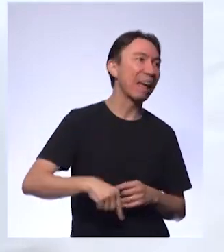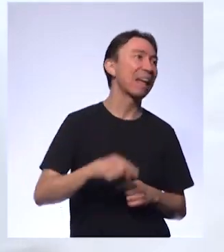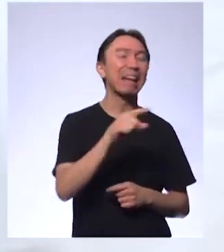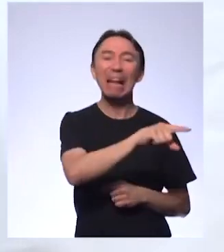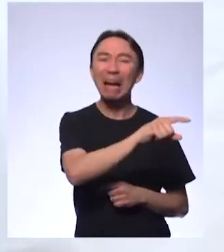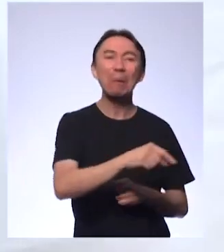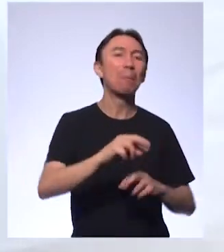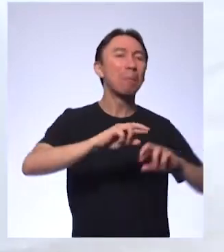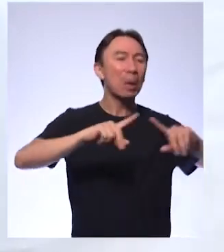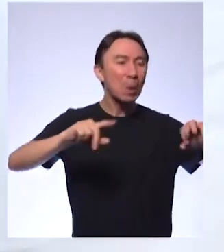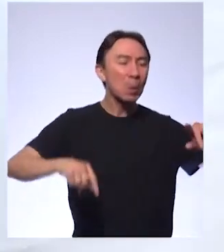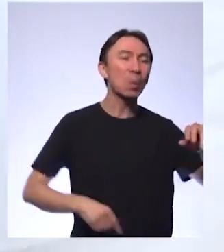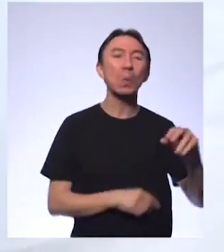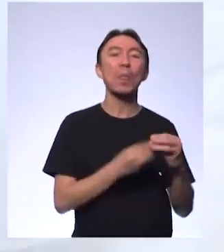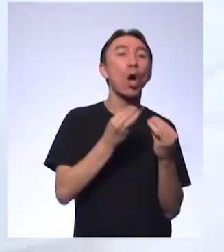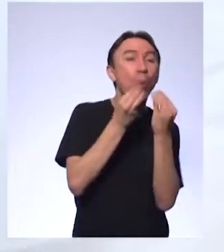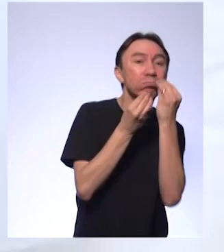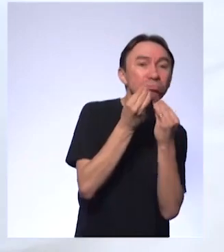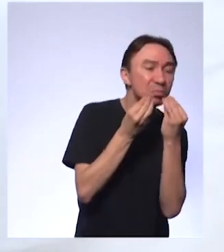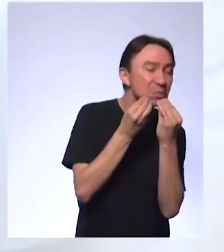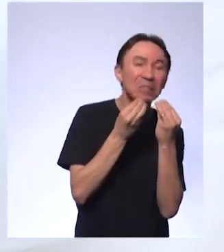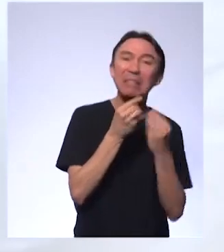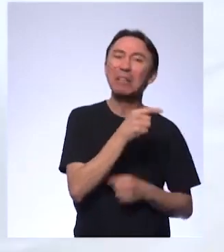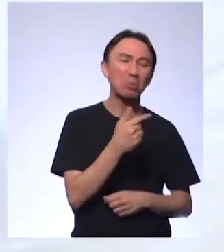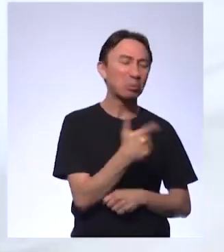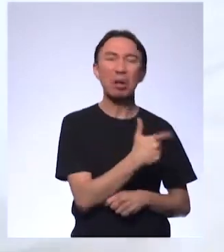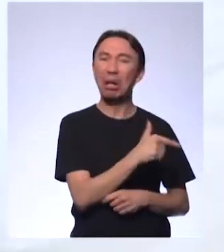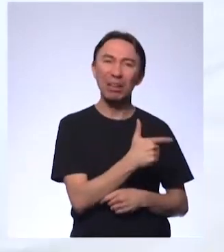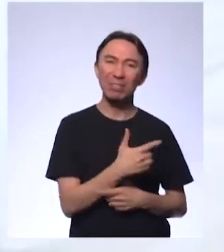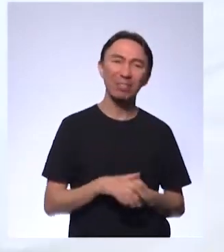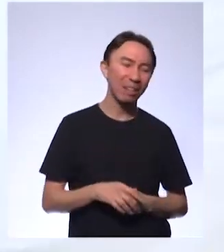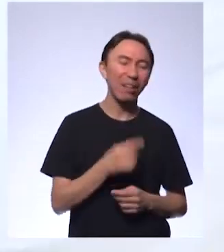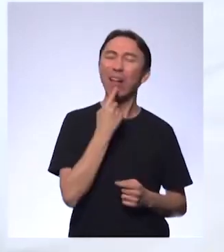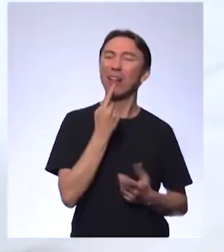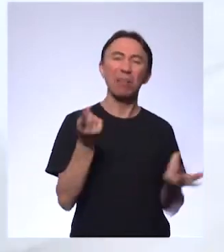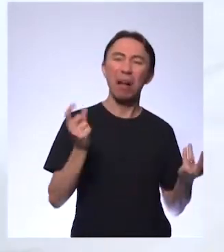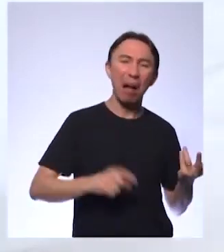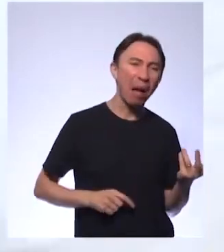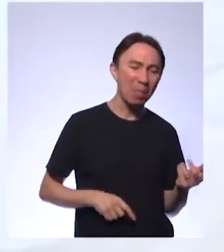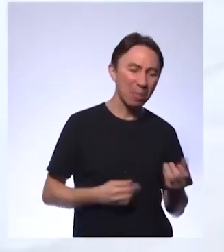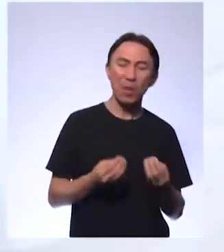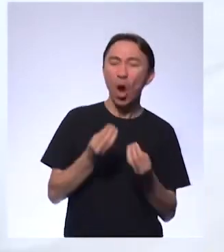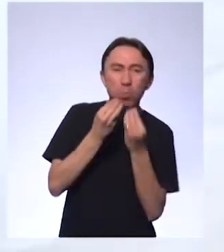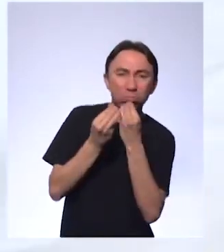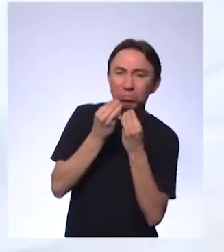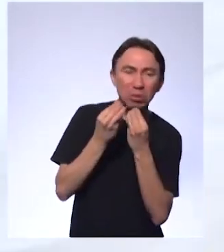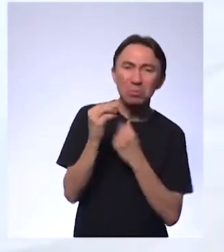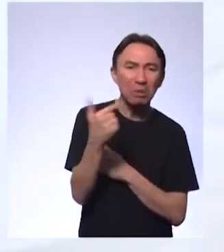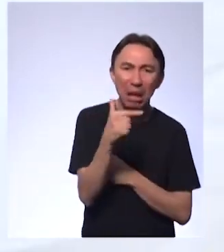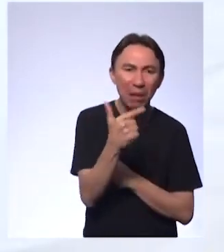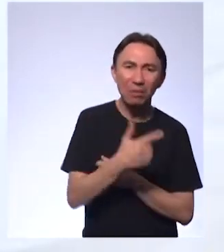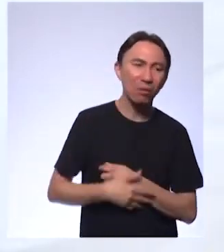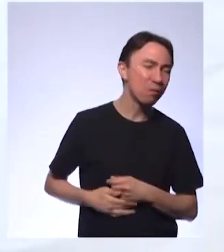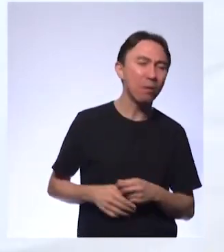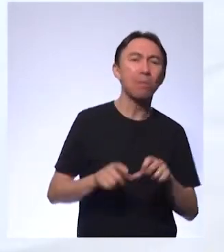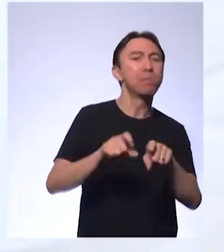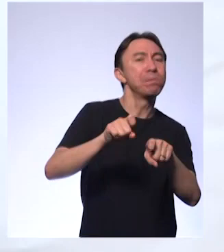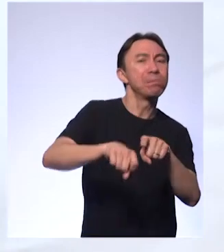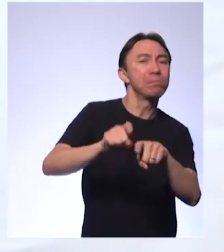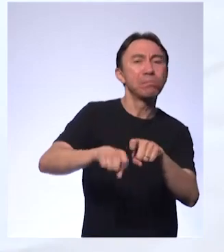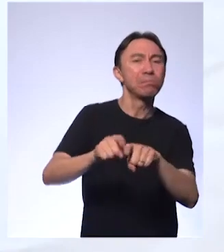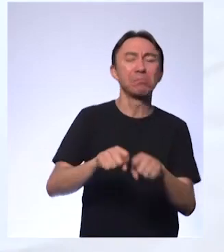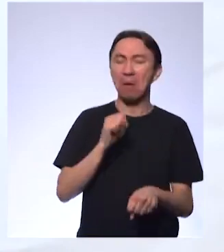ele, etc então, foi um mecanismo de defesa bom, não tem comida então, para de procriar é assim, simples assim